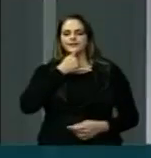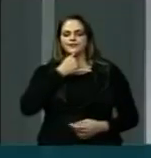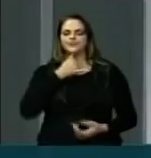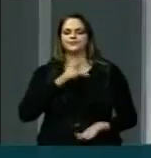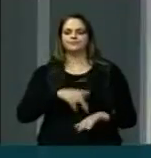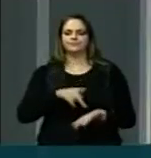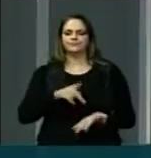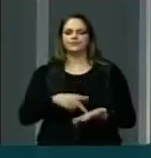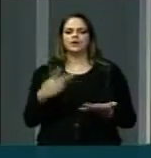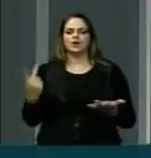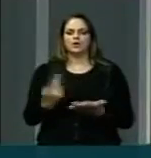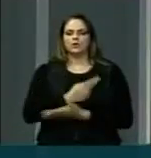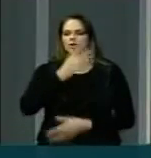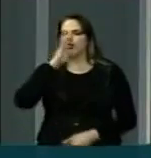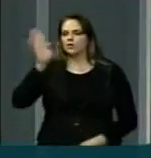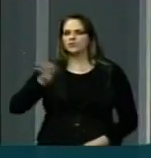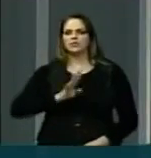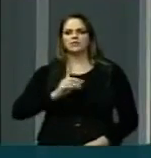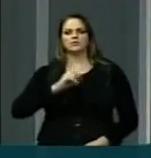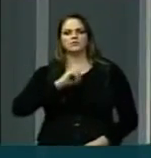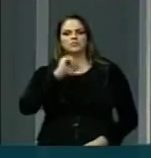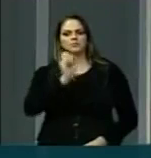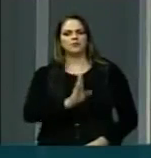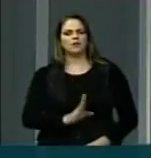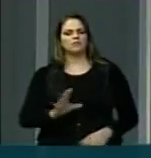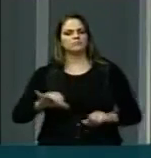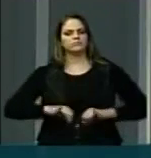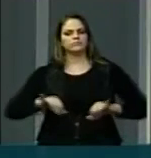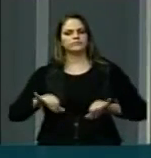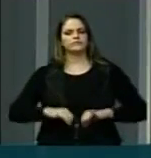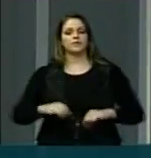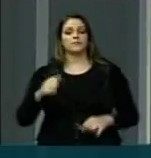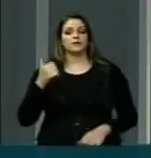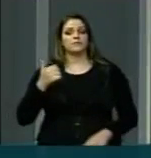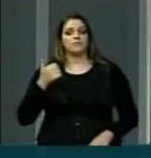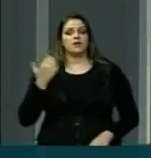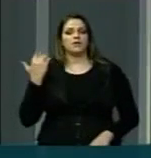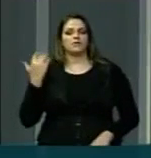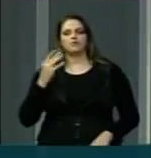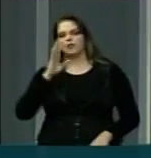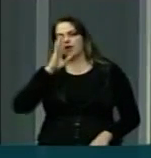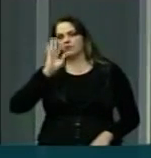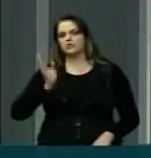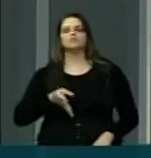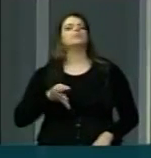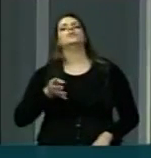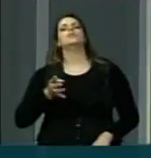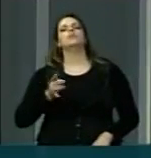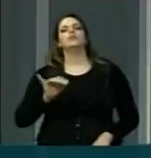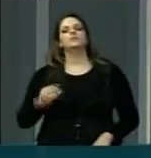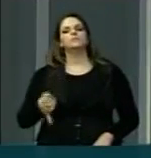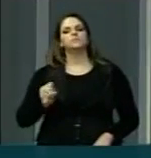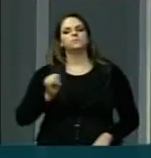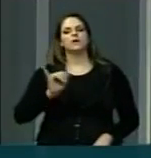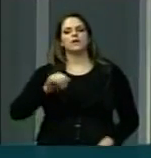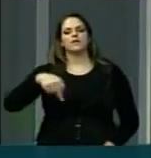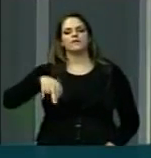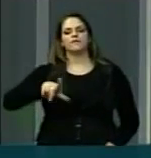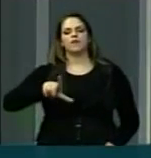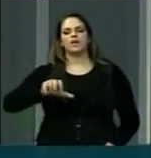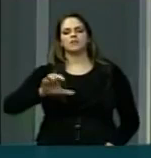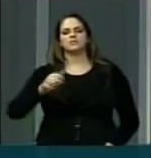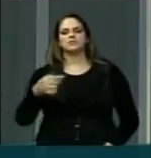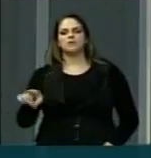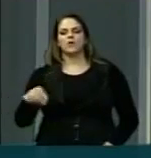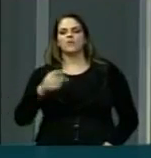midiáticos especulativos que o Brasil tem sofrido. Primeiro foi o tema da inflação, de que a